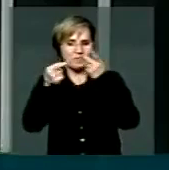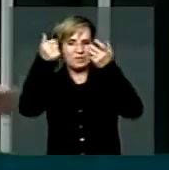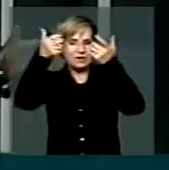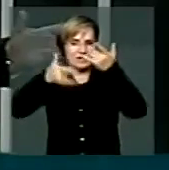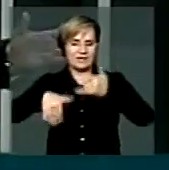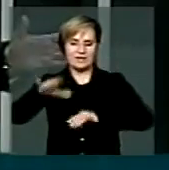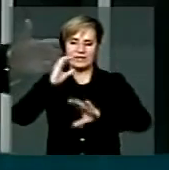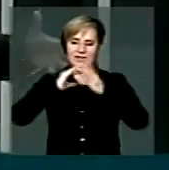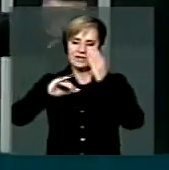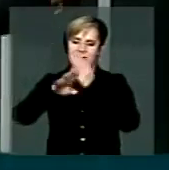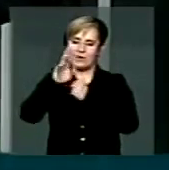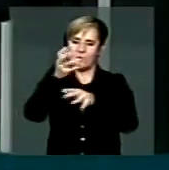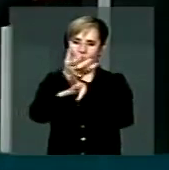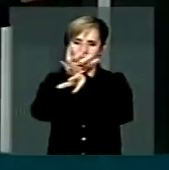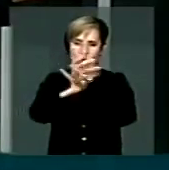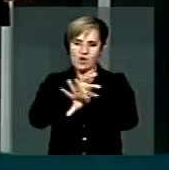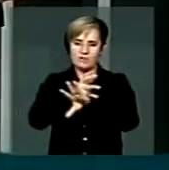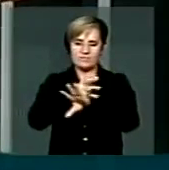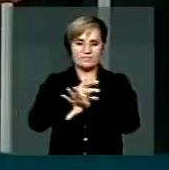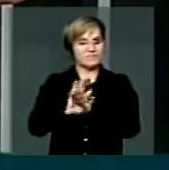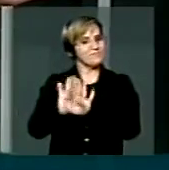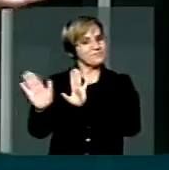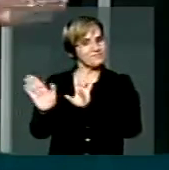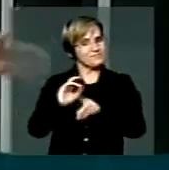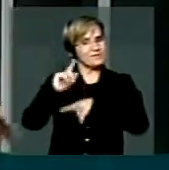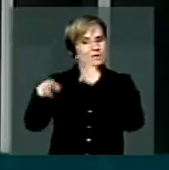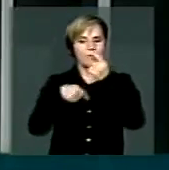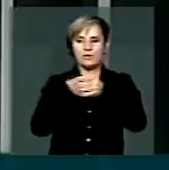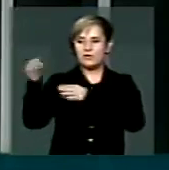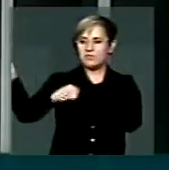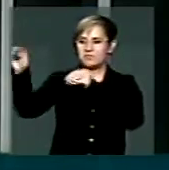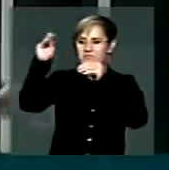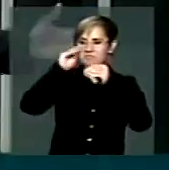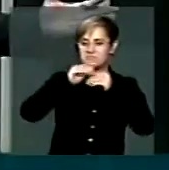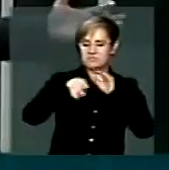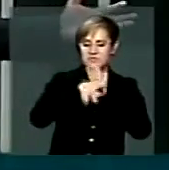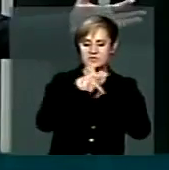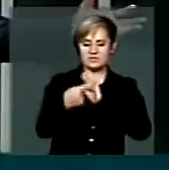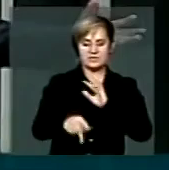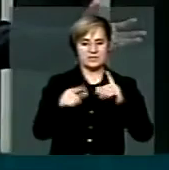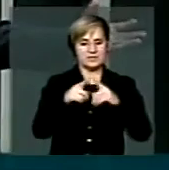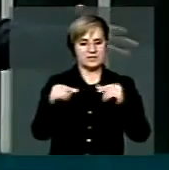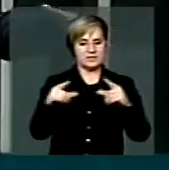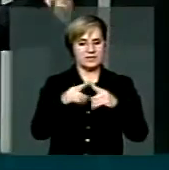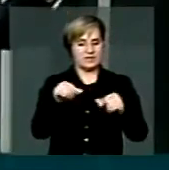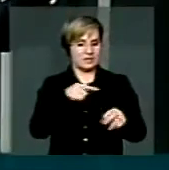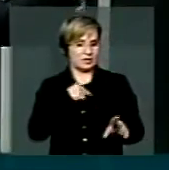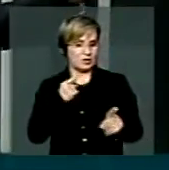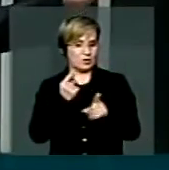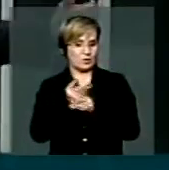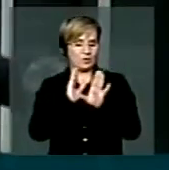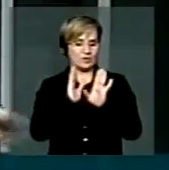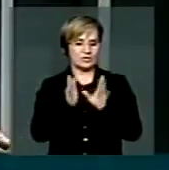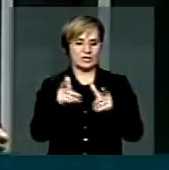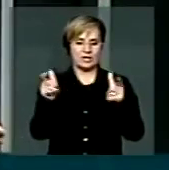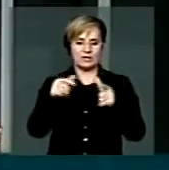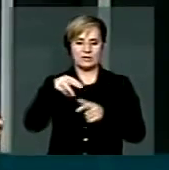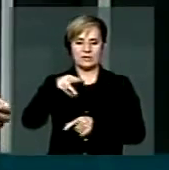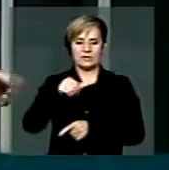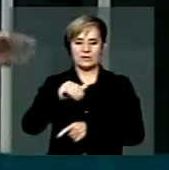Mas depois vim para cá, para Brasília e o encontrei já na maçonaria,